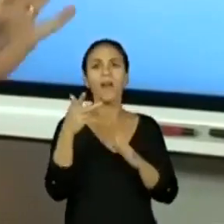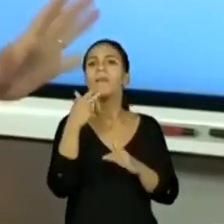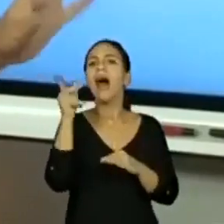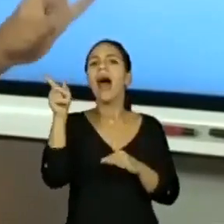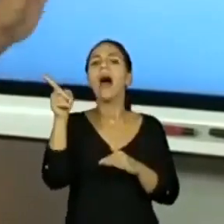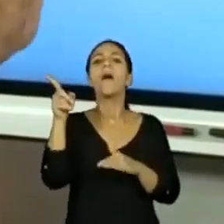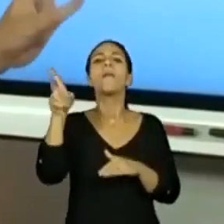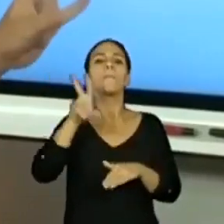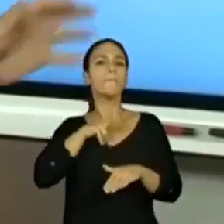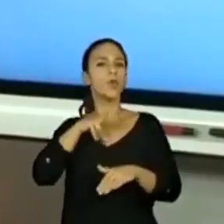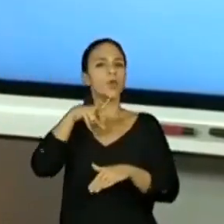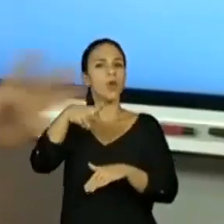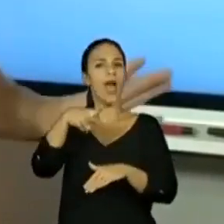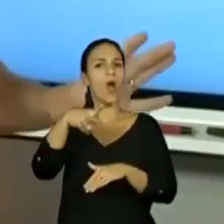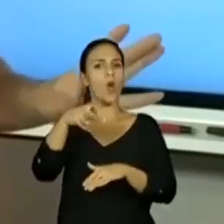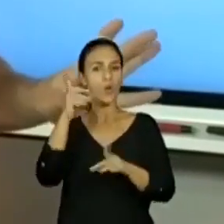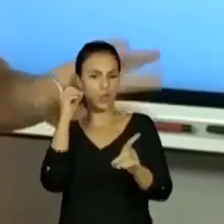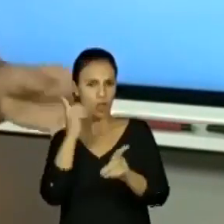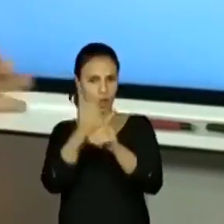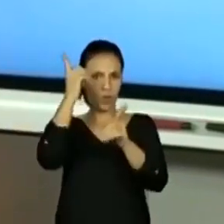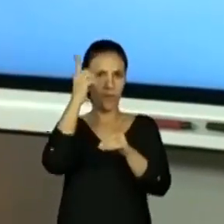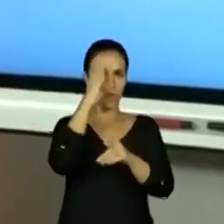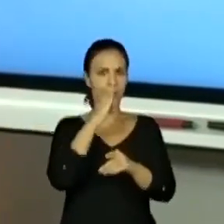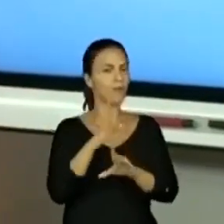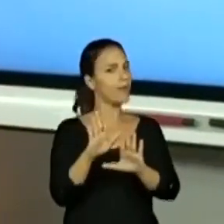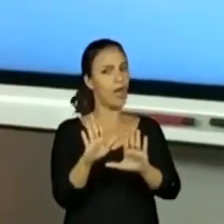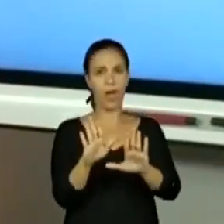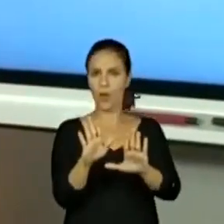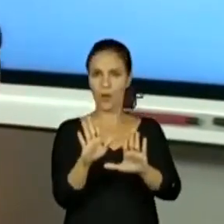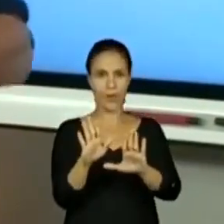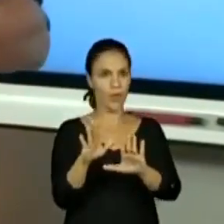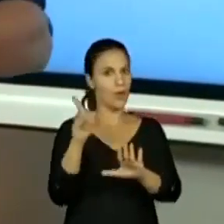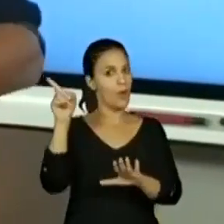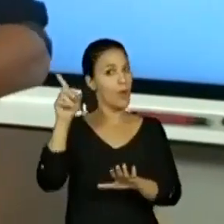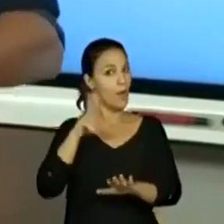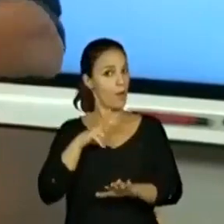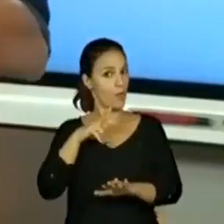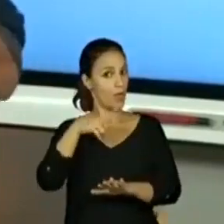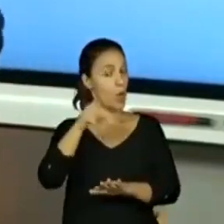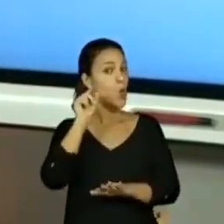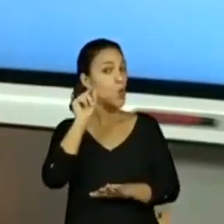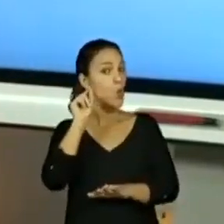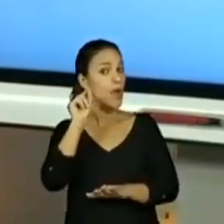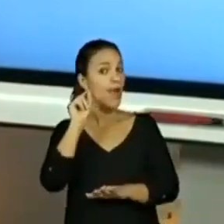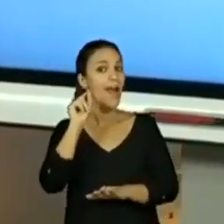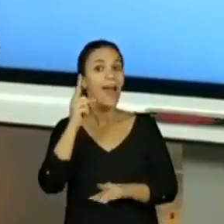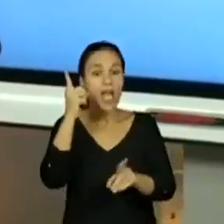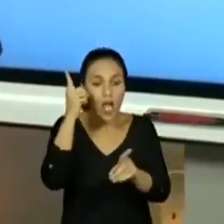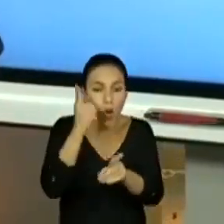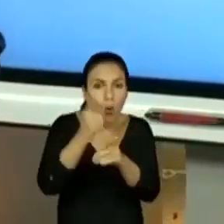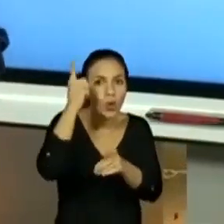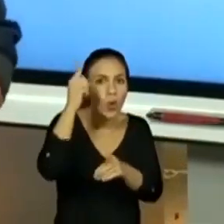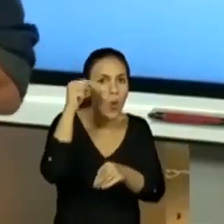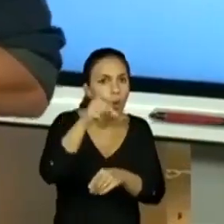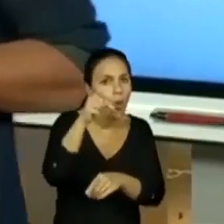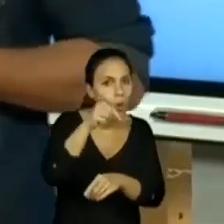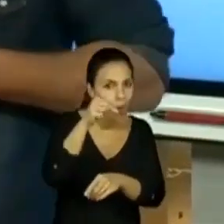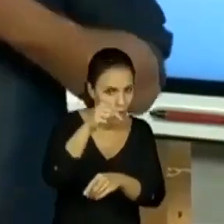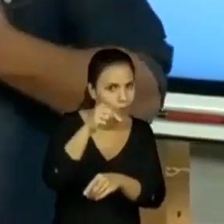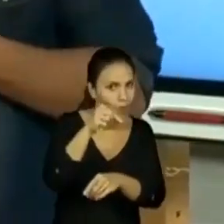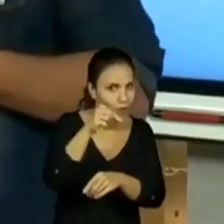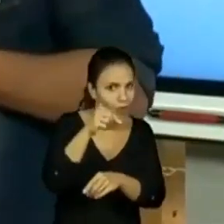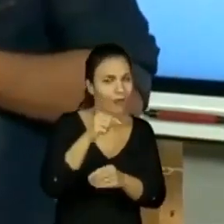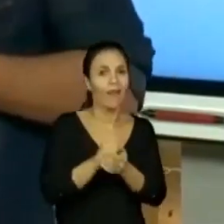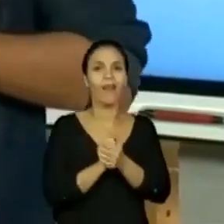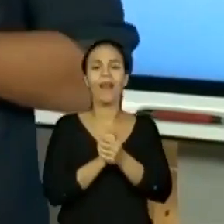papo? O Brasil foi descoberto. Não. O Brasil foi achado. Porque os indígenas já estavam aqui. Então, quando a gente fala,